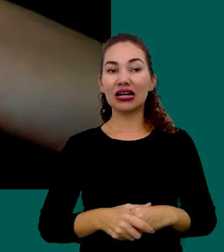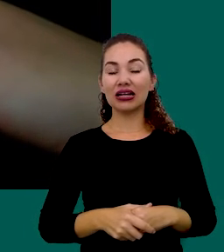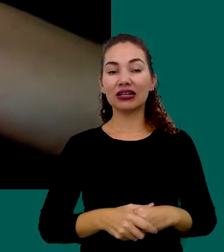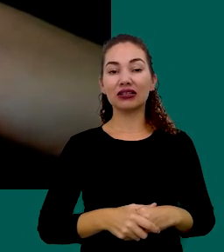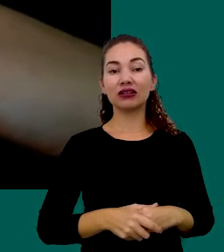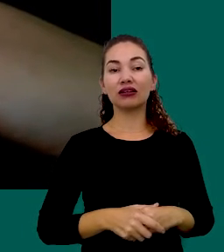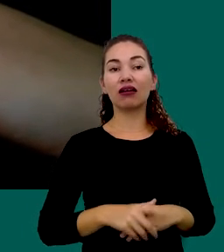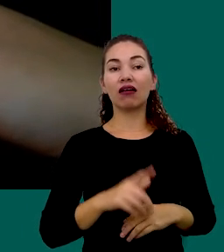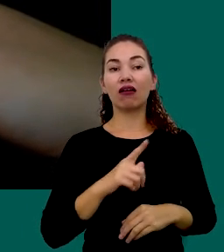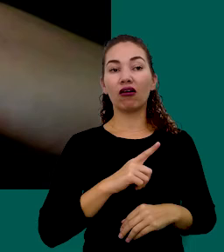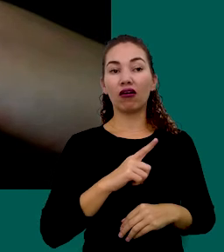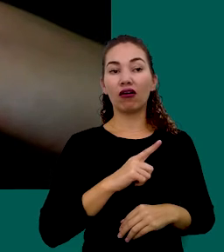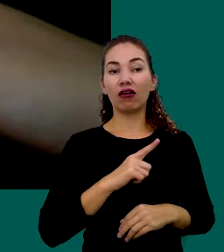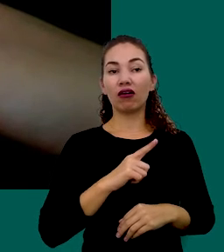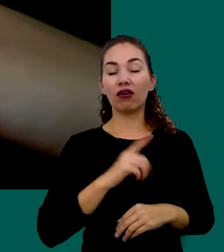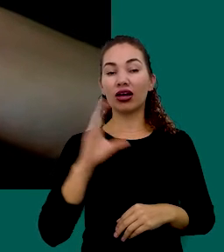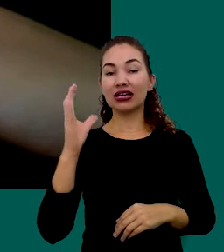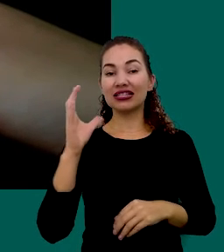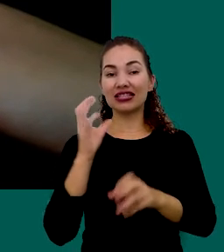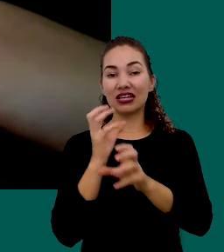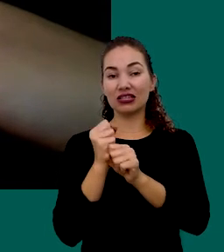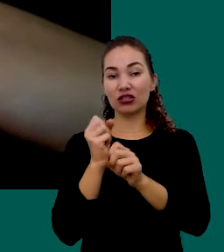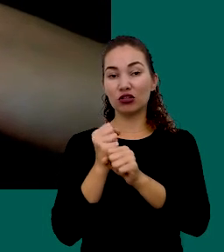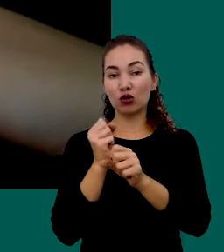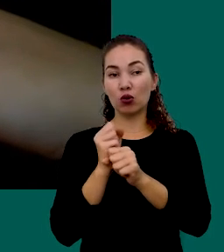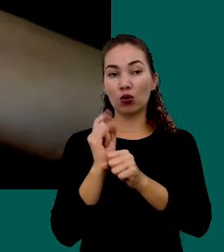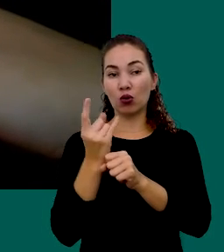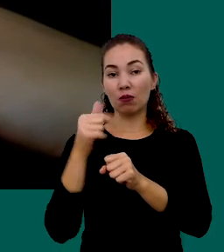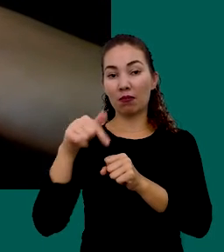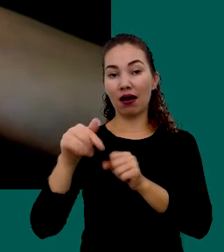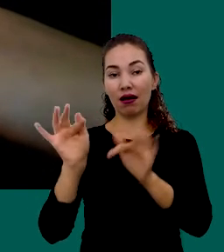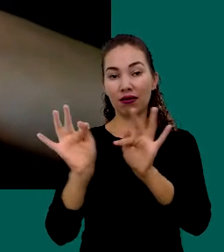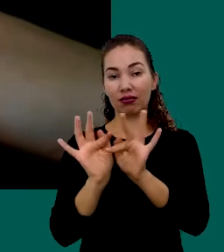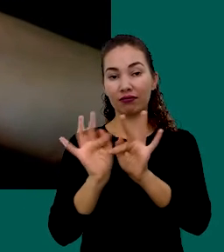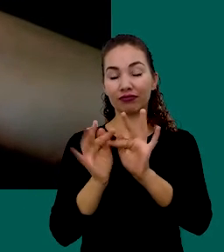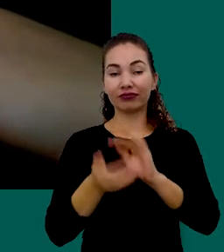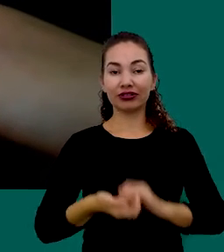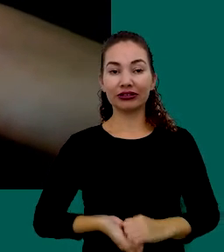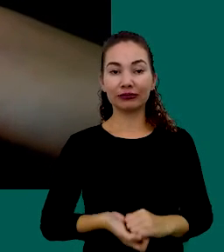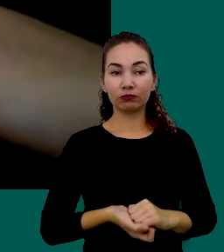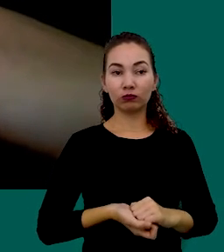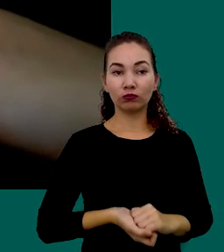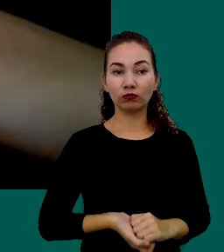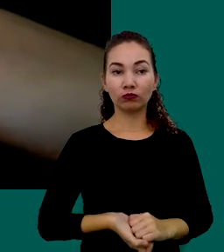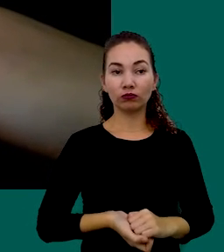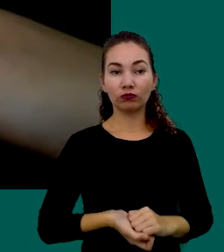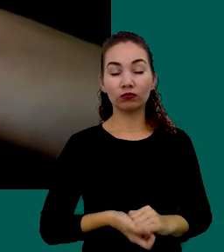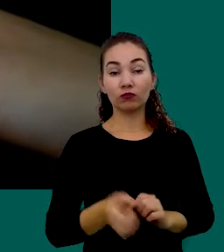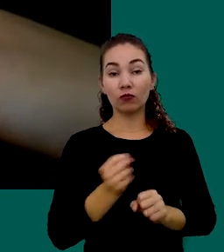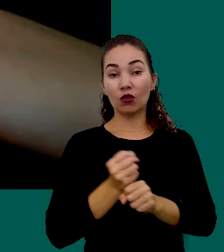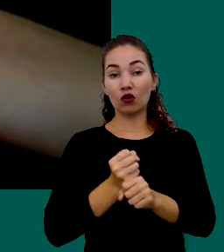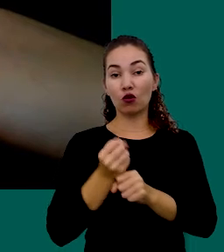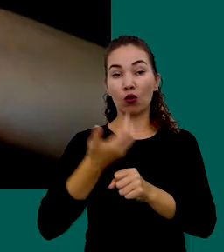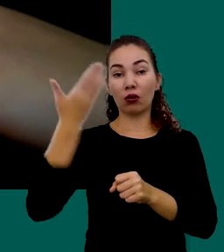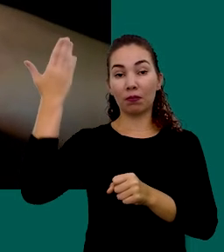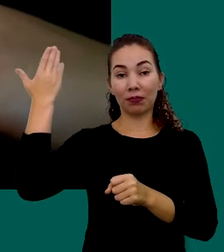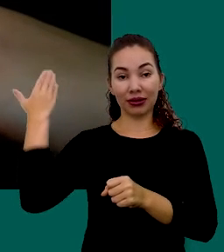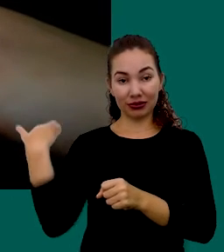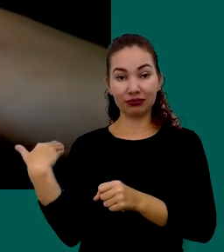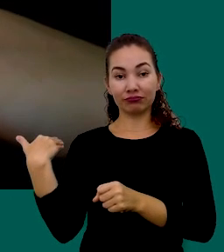Semestre Do curso De ciências Contábeis Pela Universidade Fevale E no ano Passado